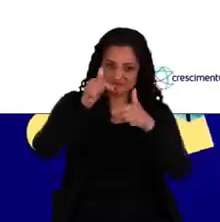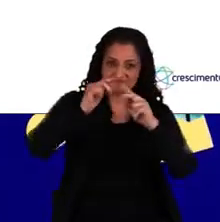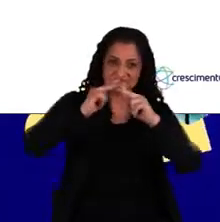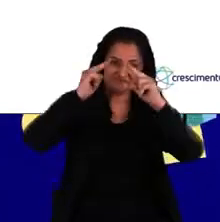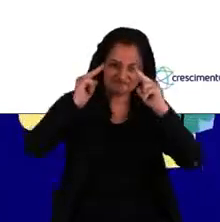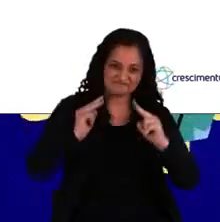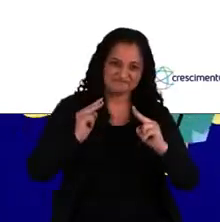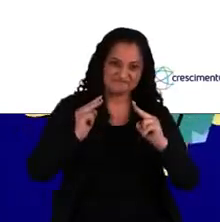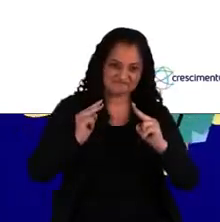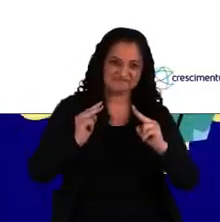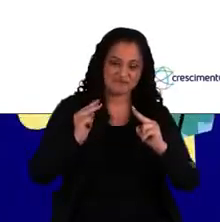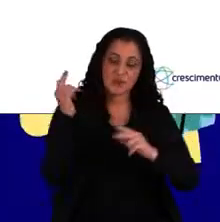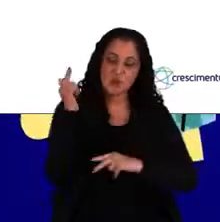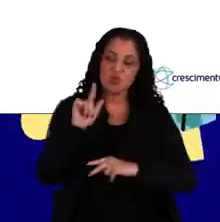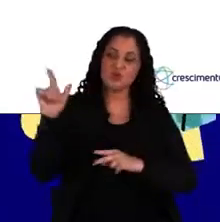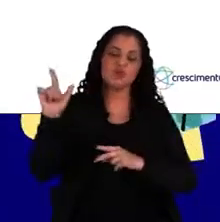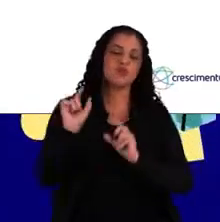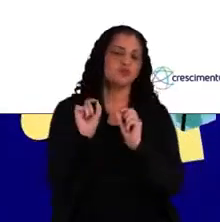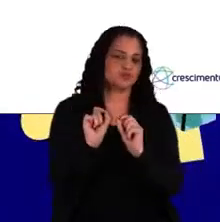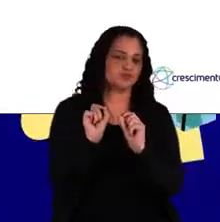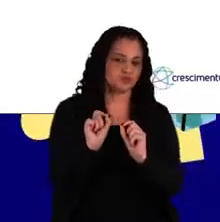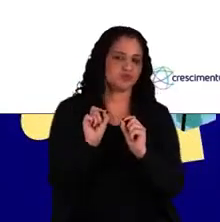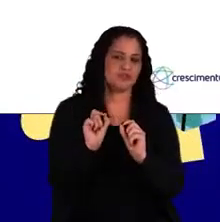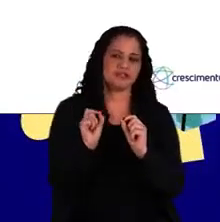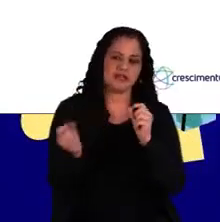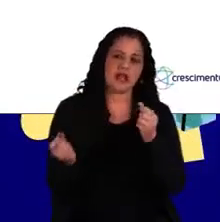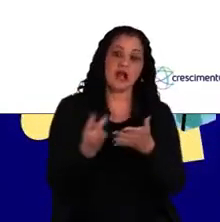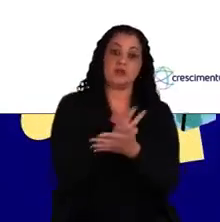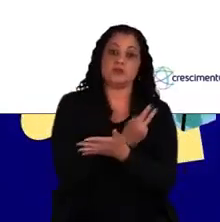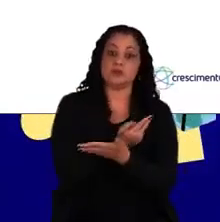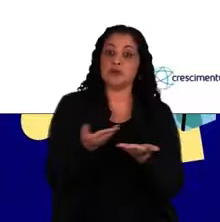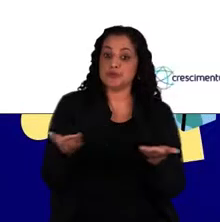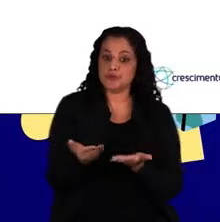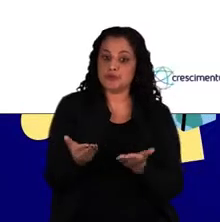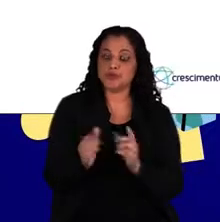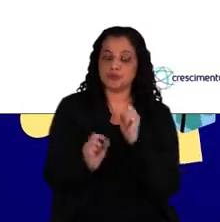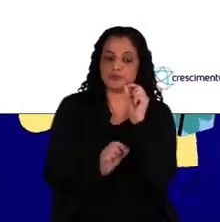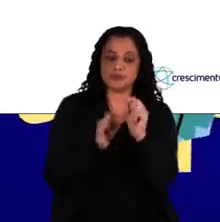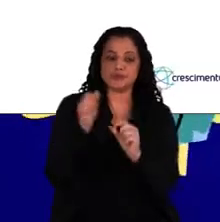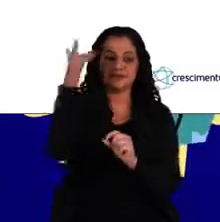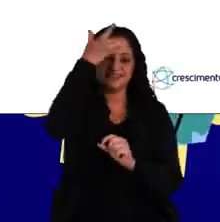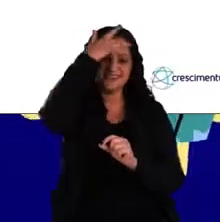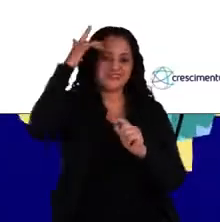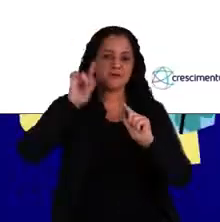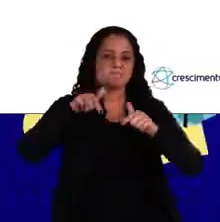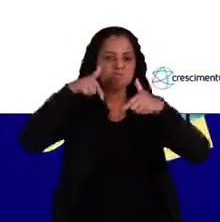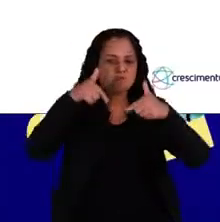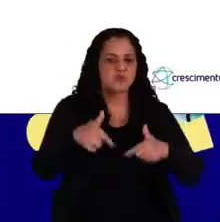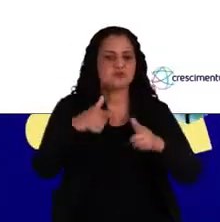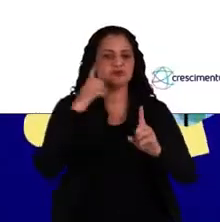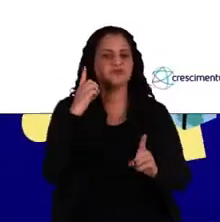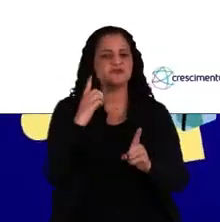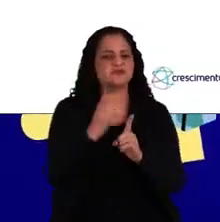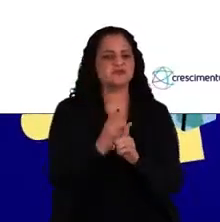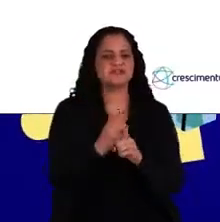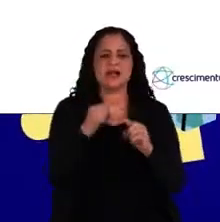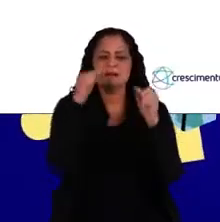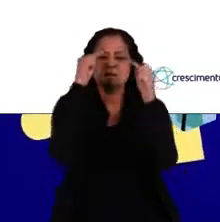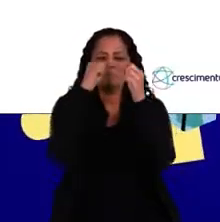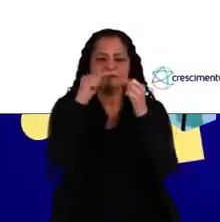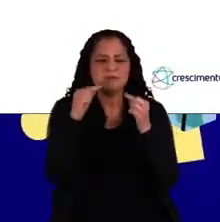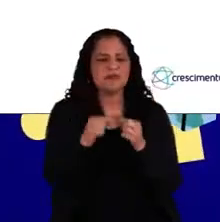trabalho remoto. Um outro ponto que vem surgindo, sim, são as pessoas buscando encontrar mais